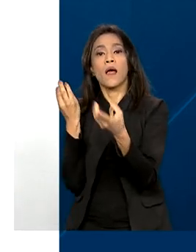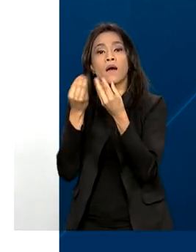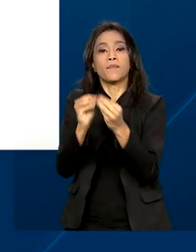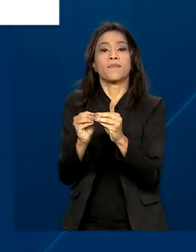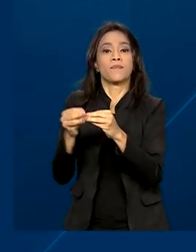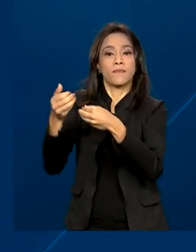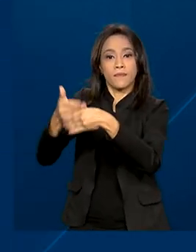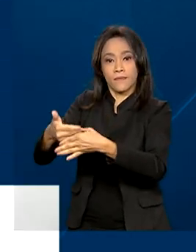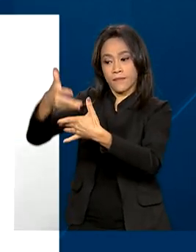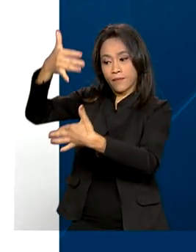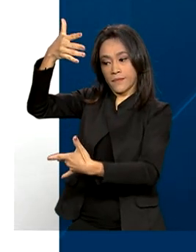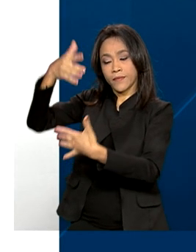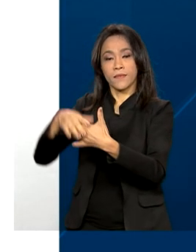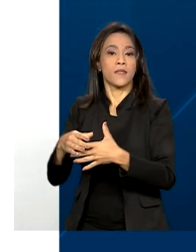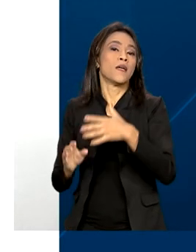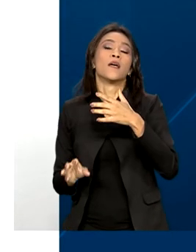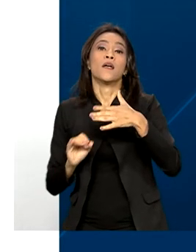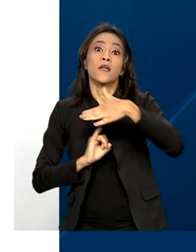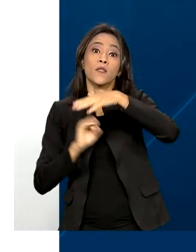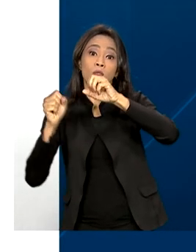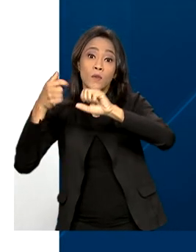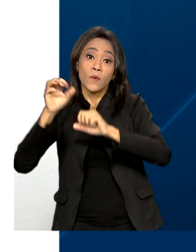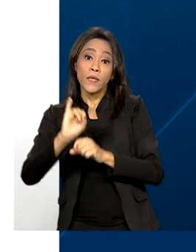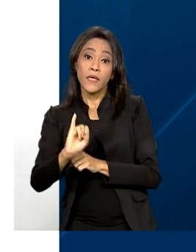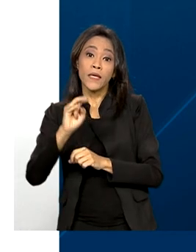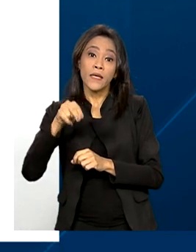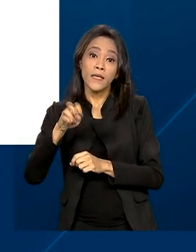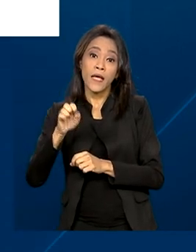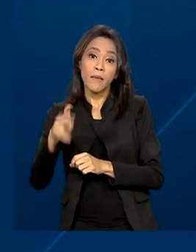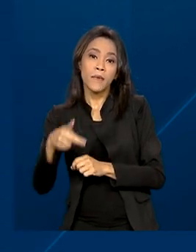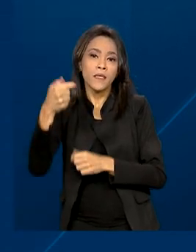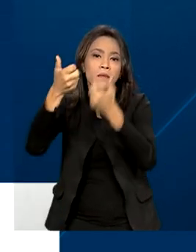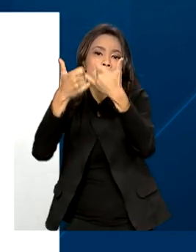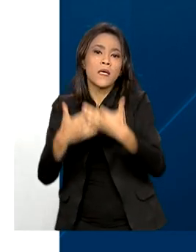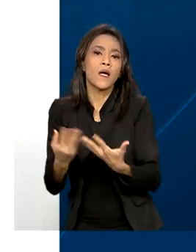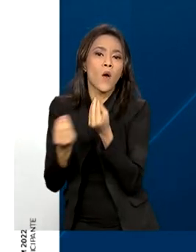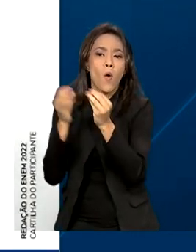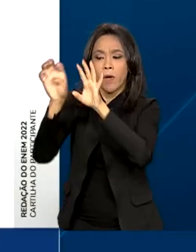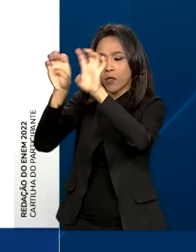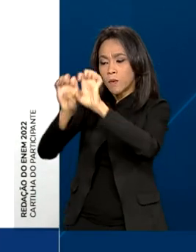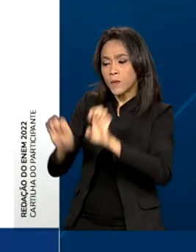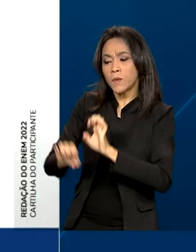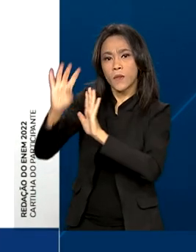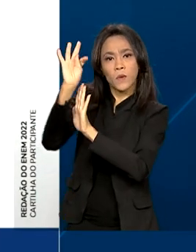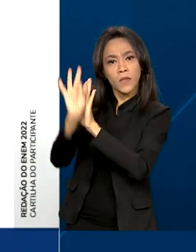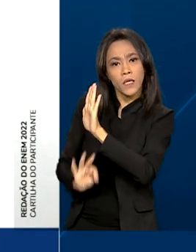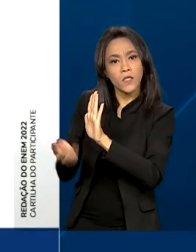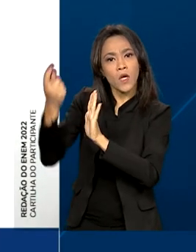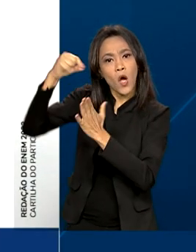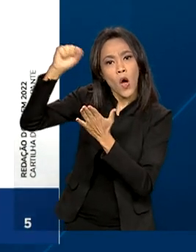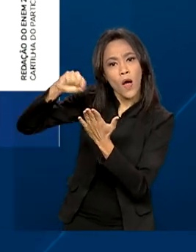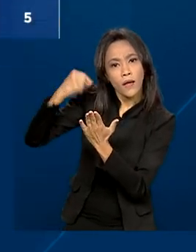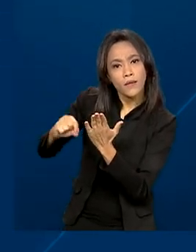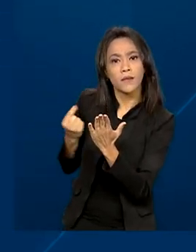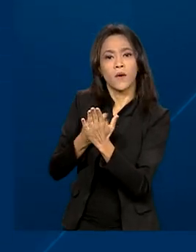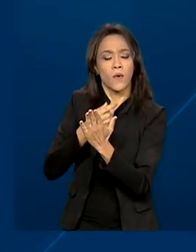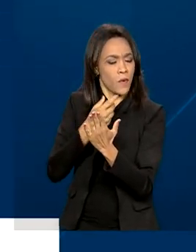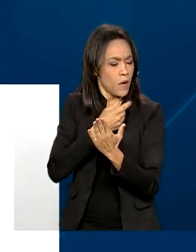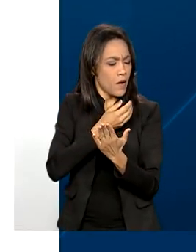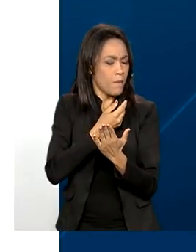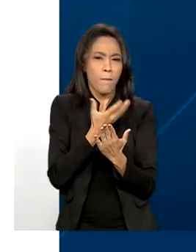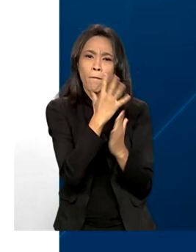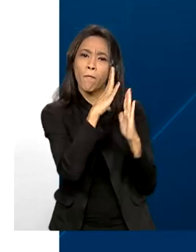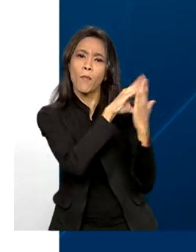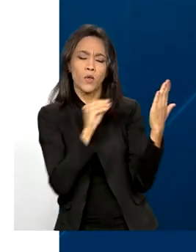do INEP, traz dicas sobre a estruturação da prova, o processo de correção e exemplos de textos que